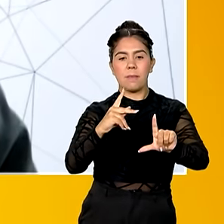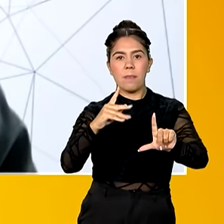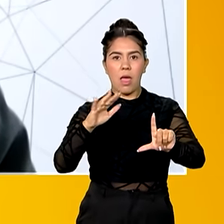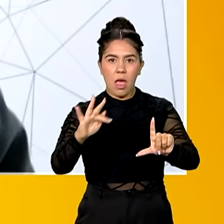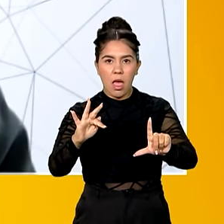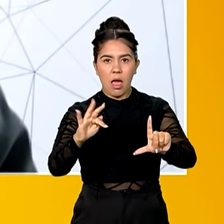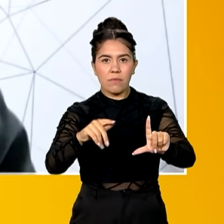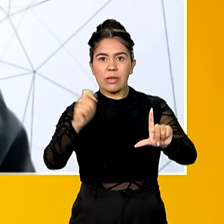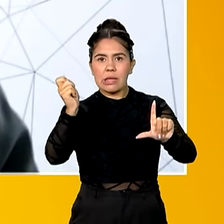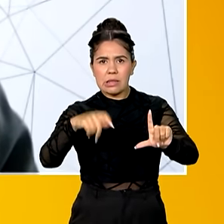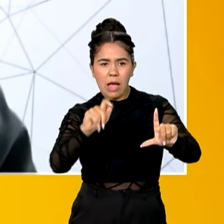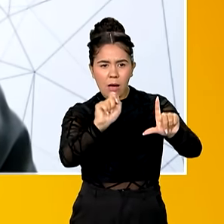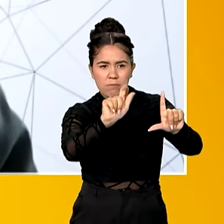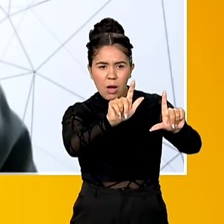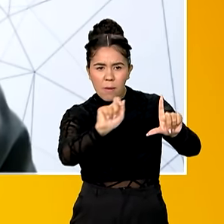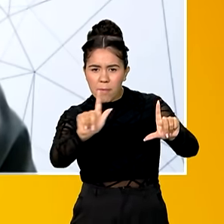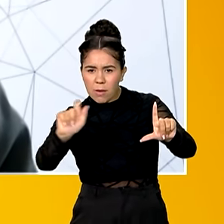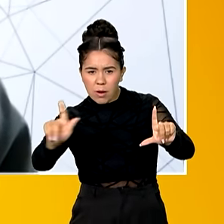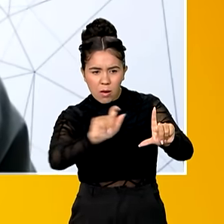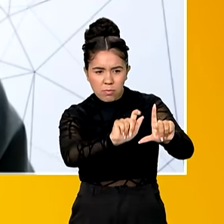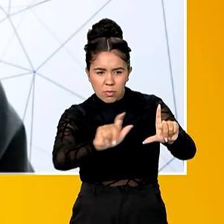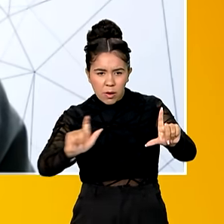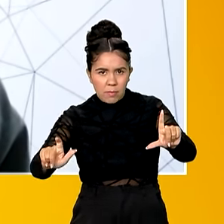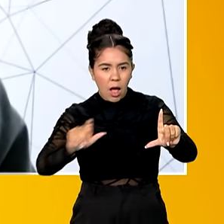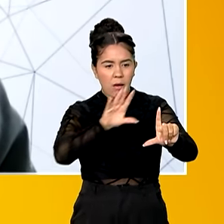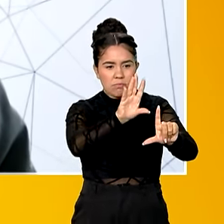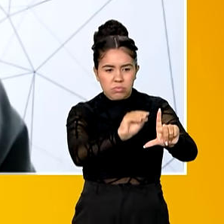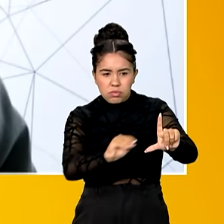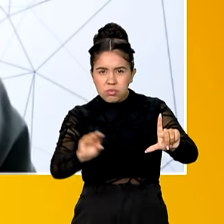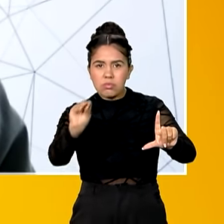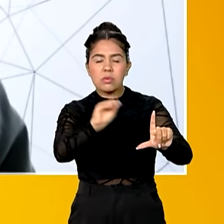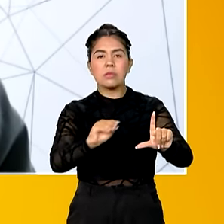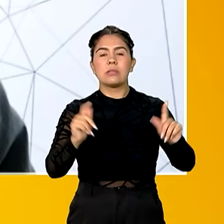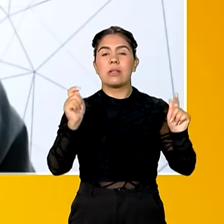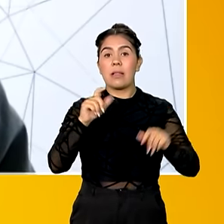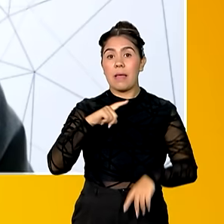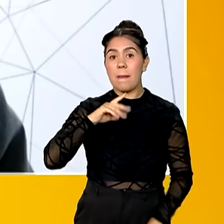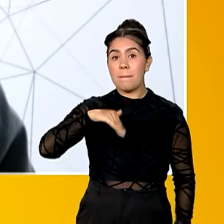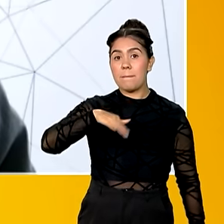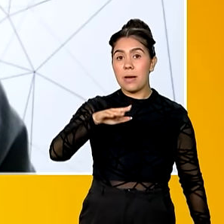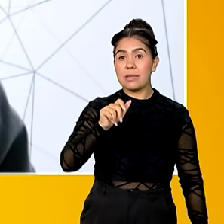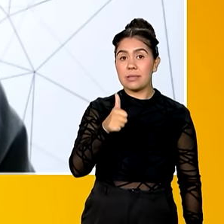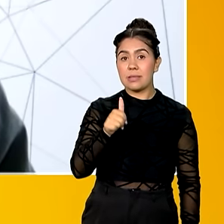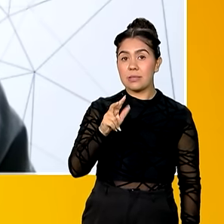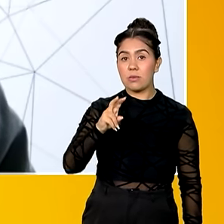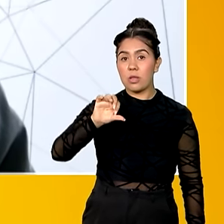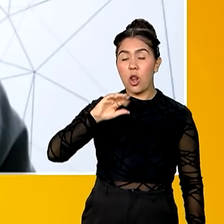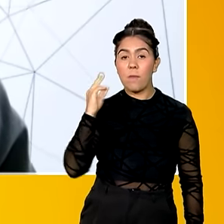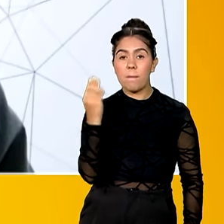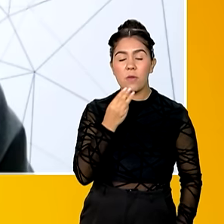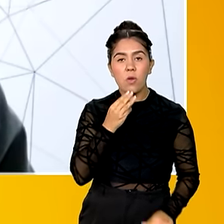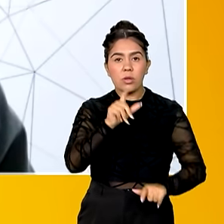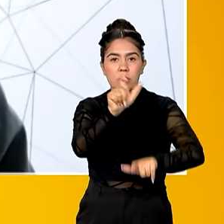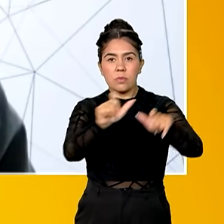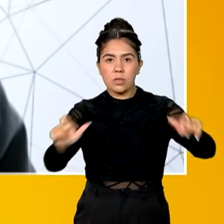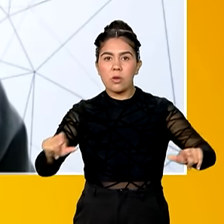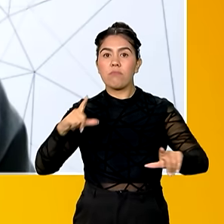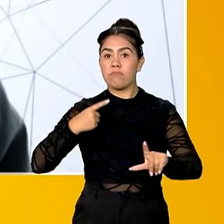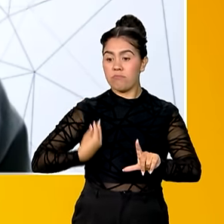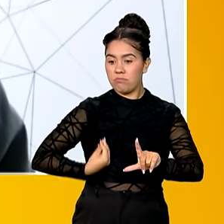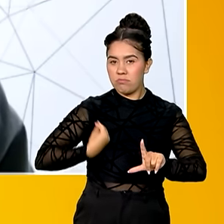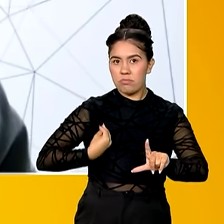serviços. Então, isso é a conta gov.br. Hoje, são mais de 159 milhões de brasileiros ativos na plataforma.